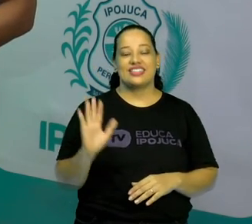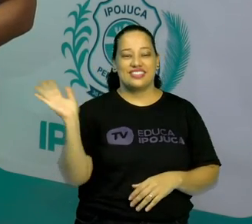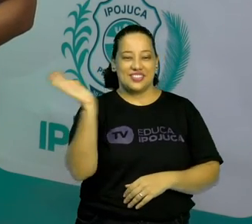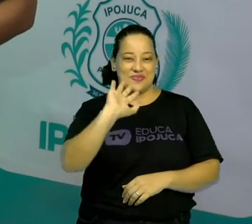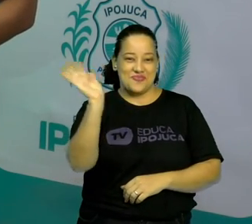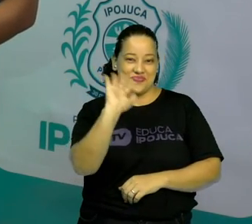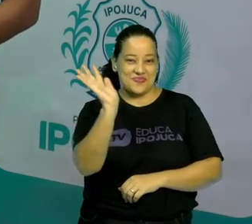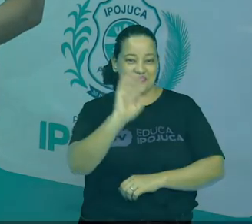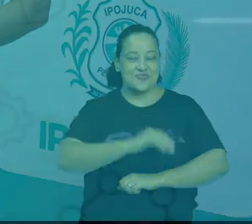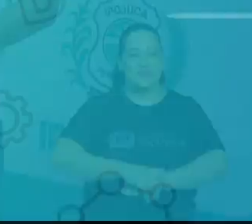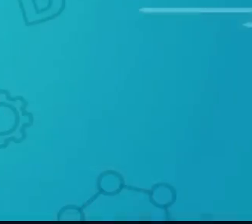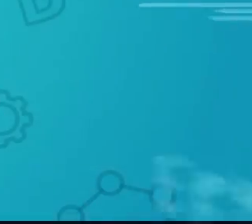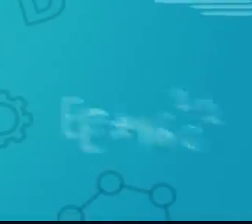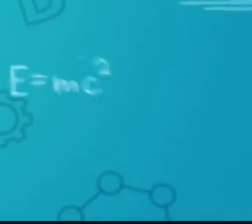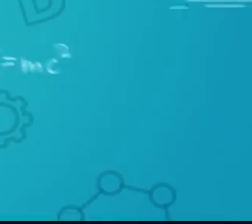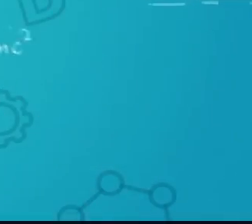mais!